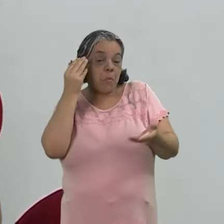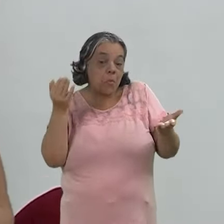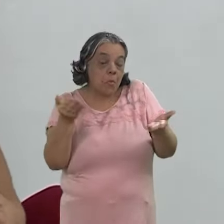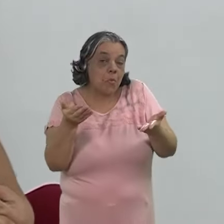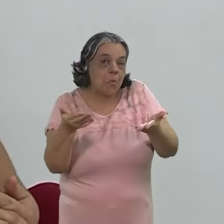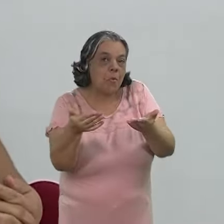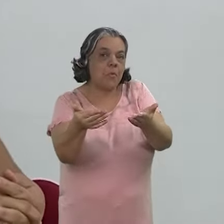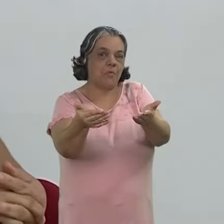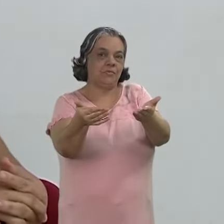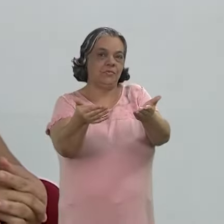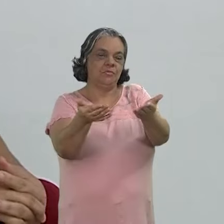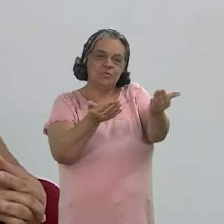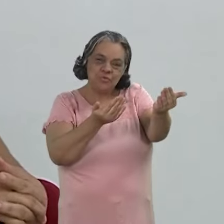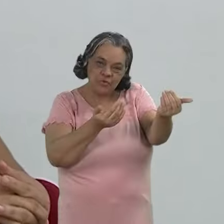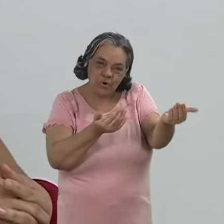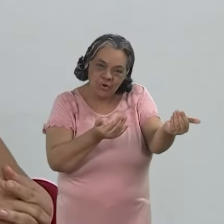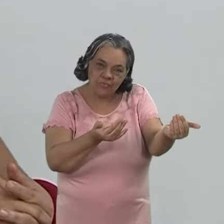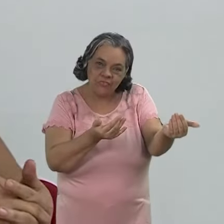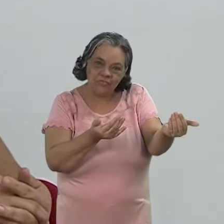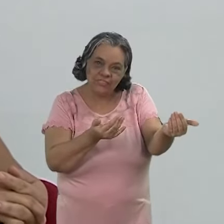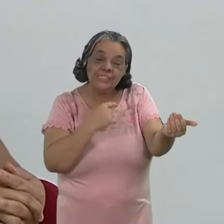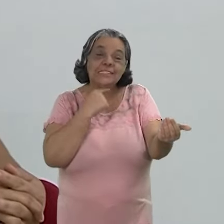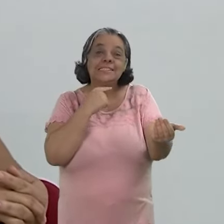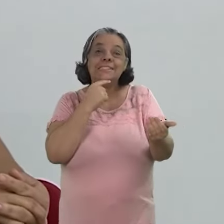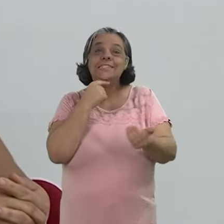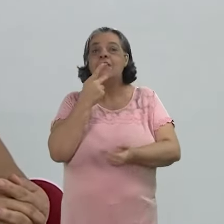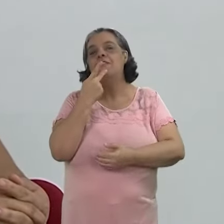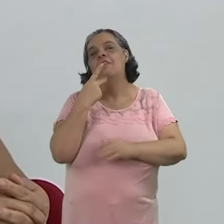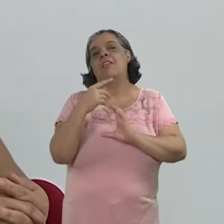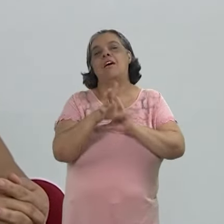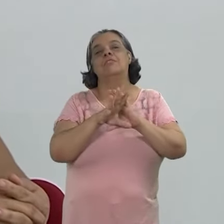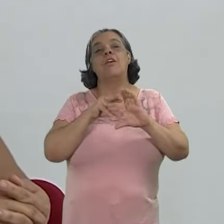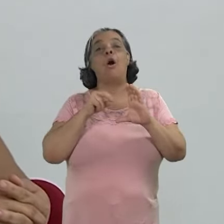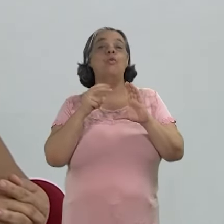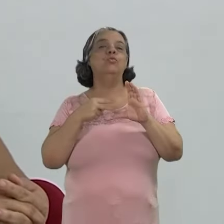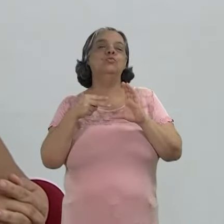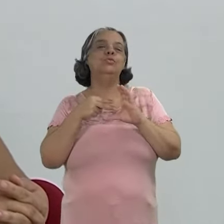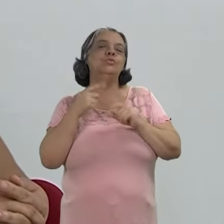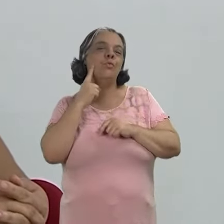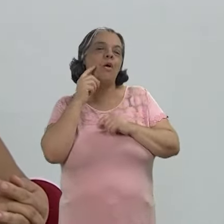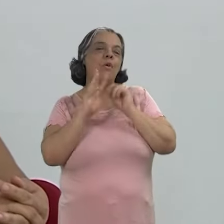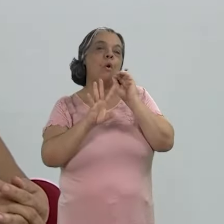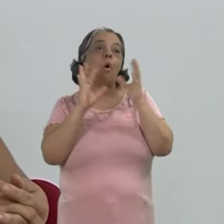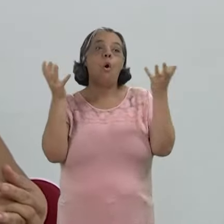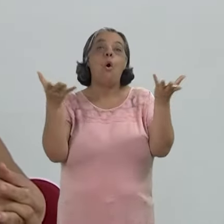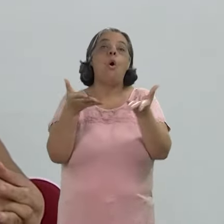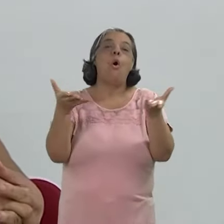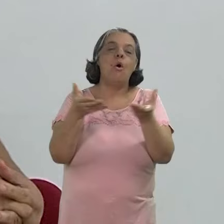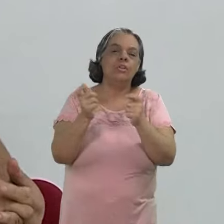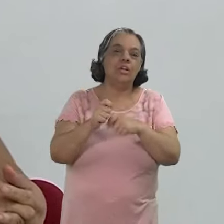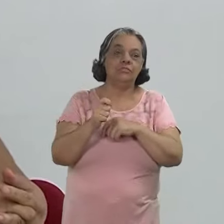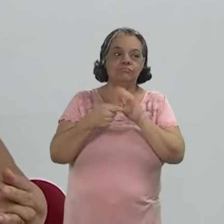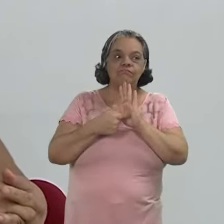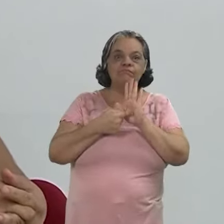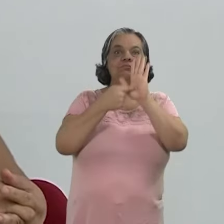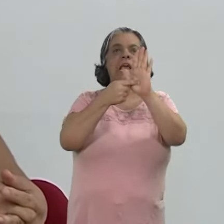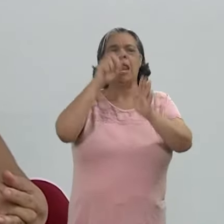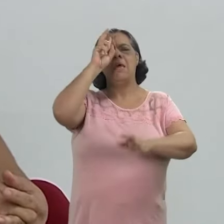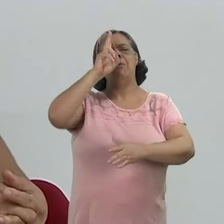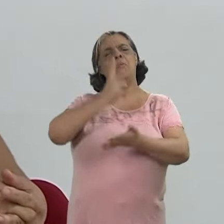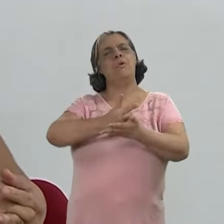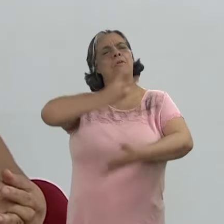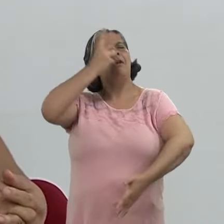memória contemporânea, memória para jovens, sem falar de audiovisual. Onde é que a gente recorre quando quer